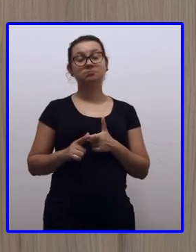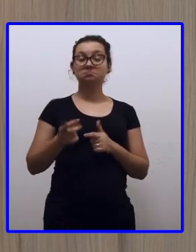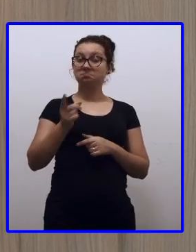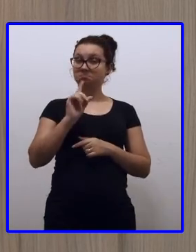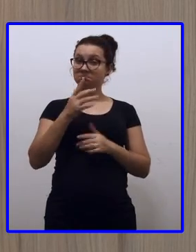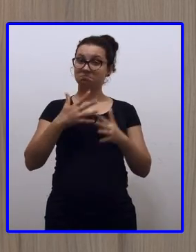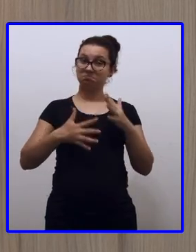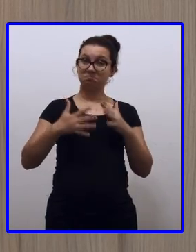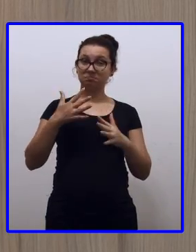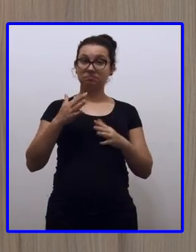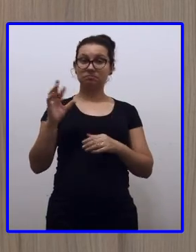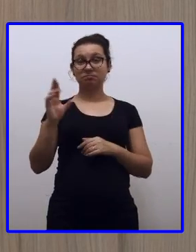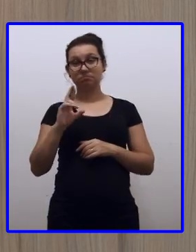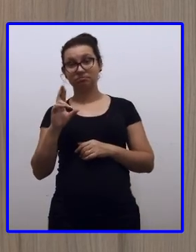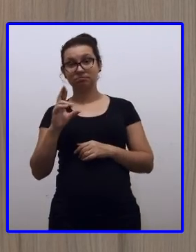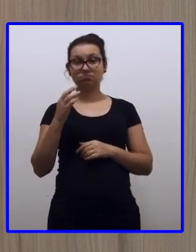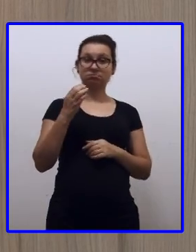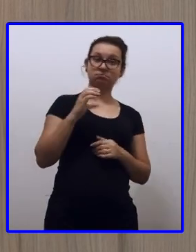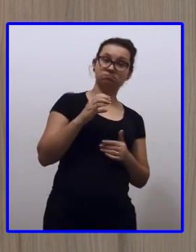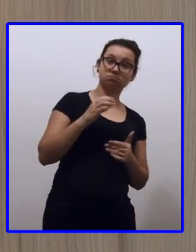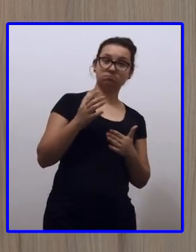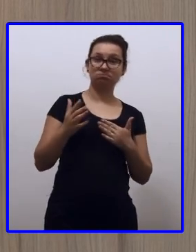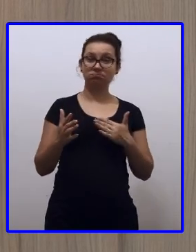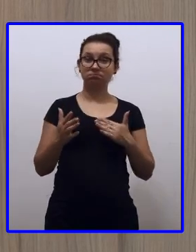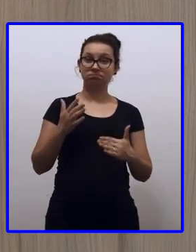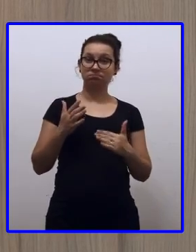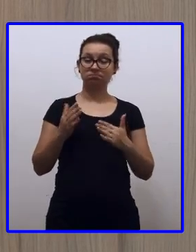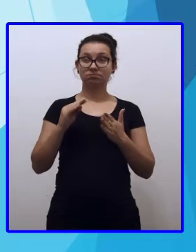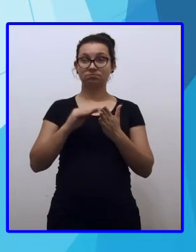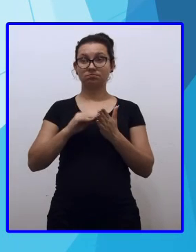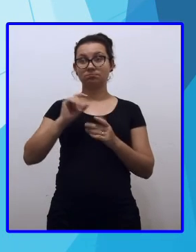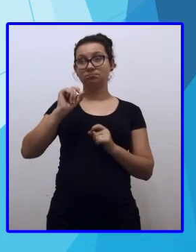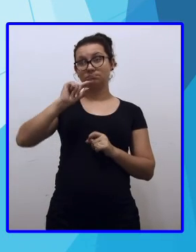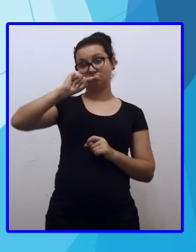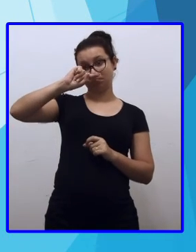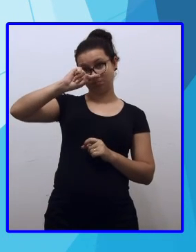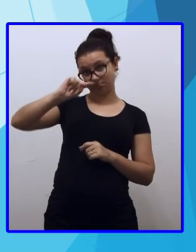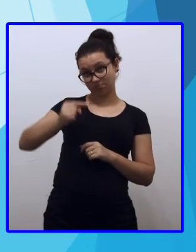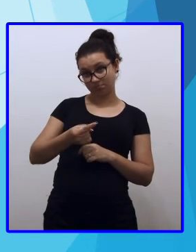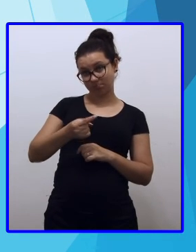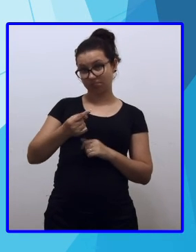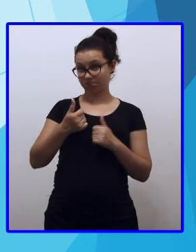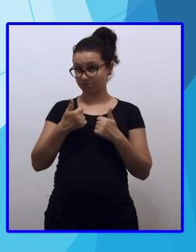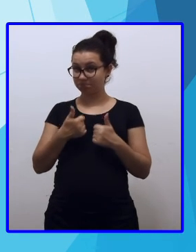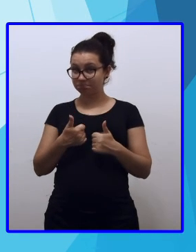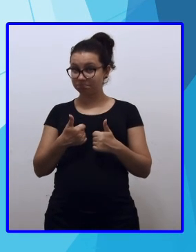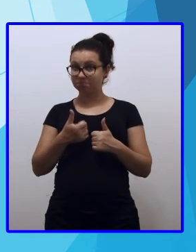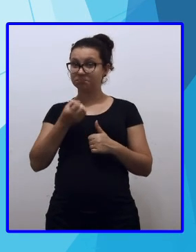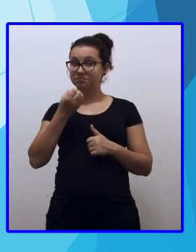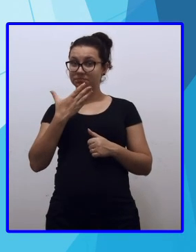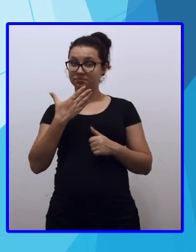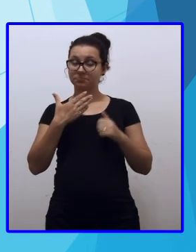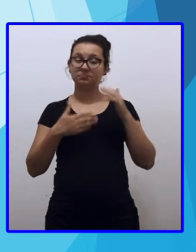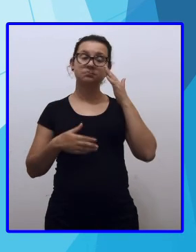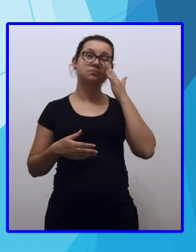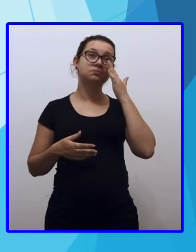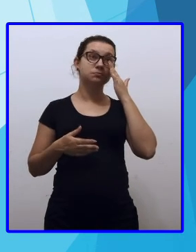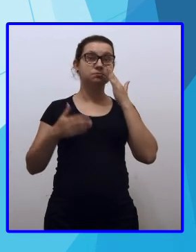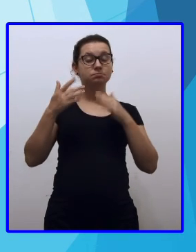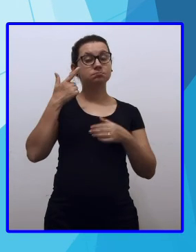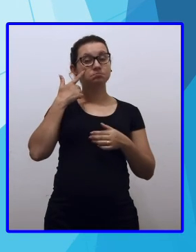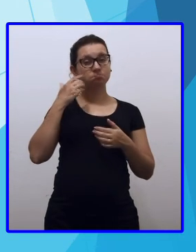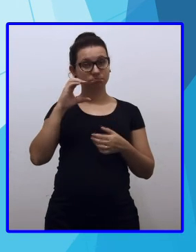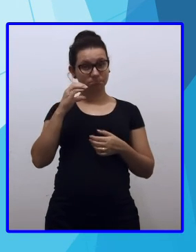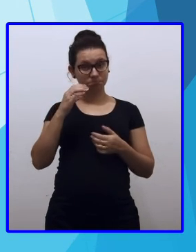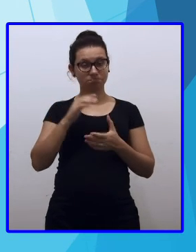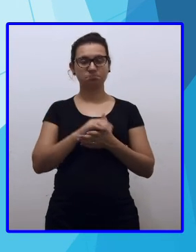confundir real e centavo, vamos colocar vírgula no quociente. Tá bom? E vamos trabalhar com os